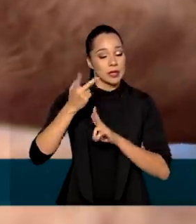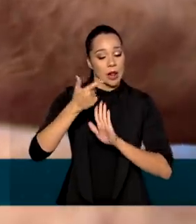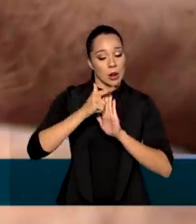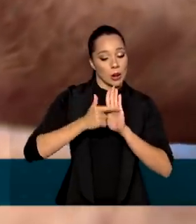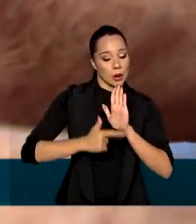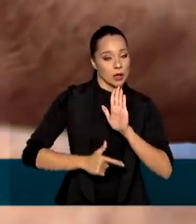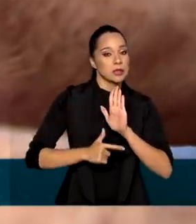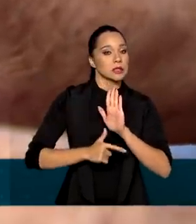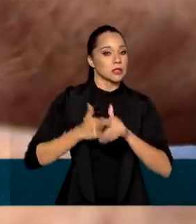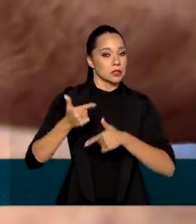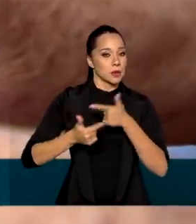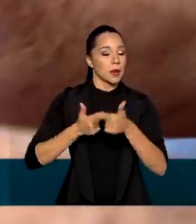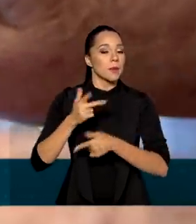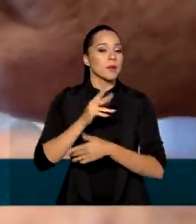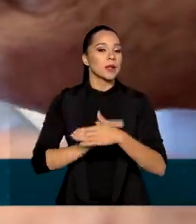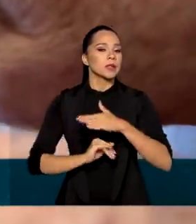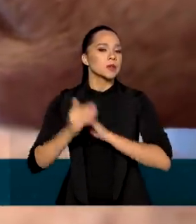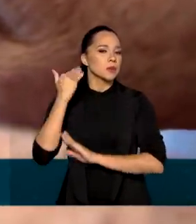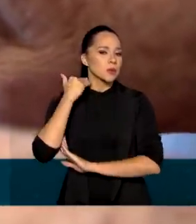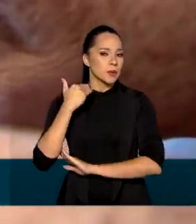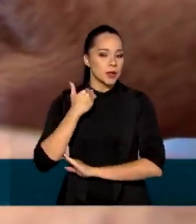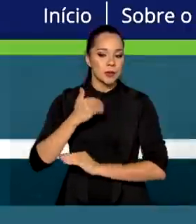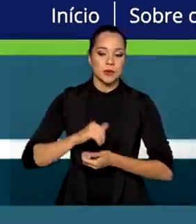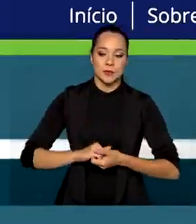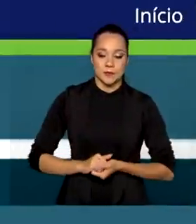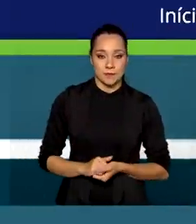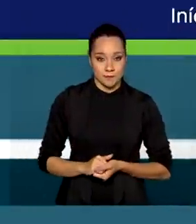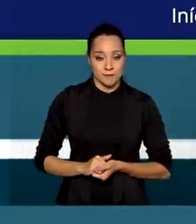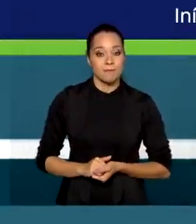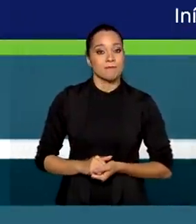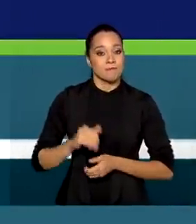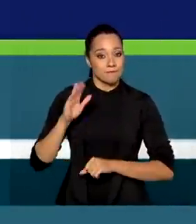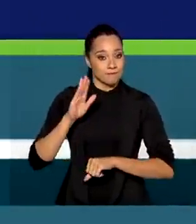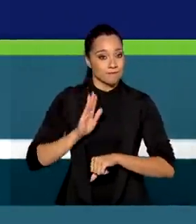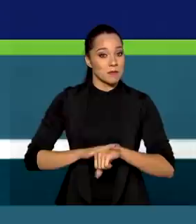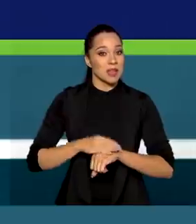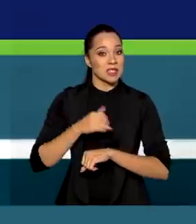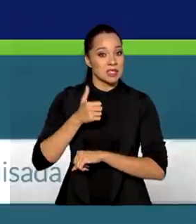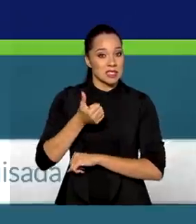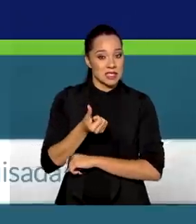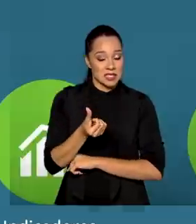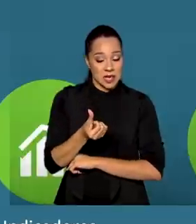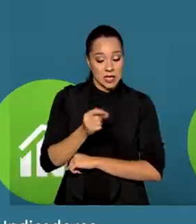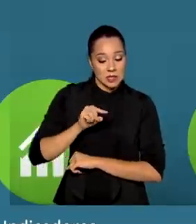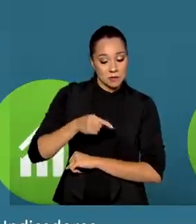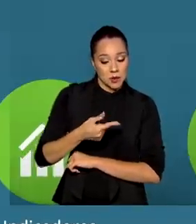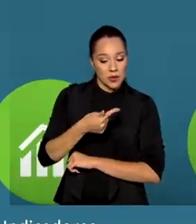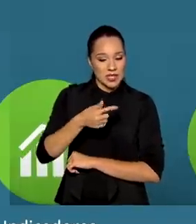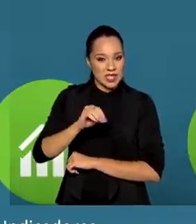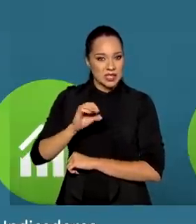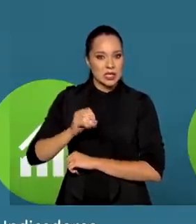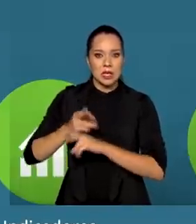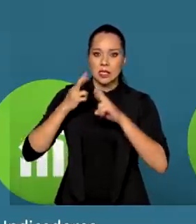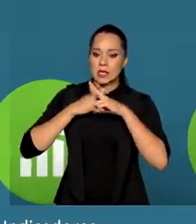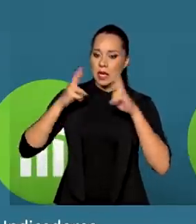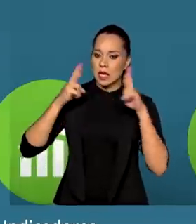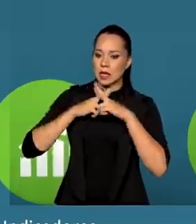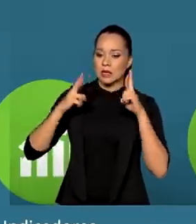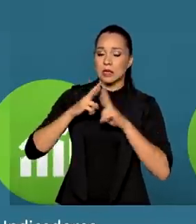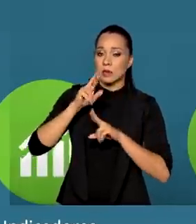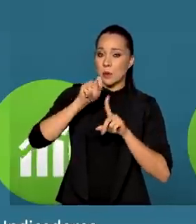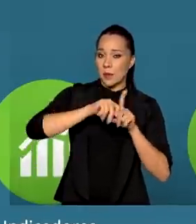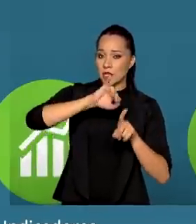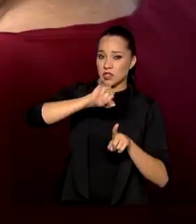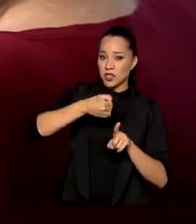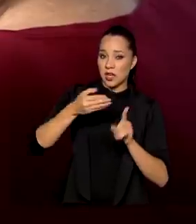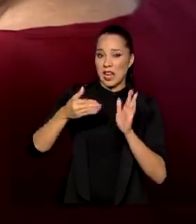serviços prestados pelas instituições financeiras. Foram mais de 6.700 queixas de janeiro